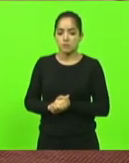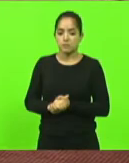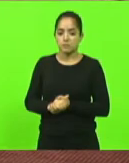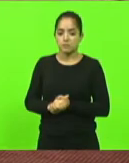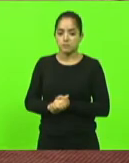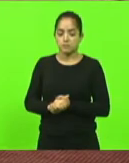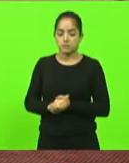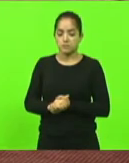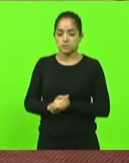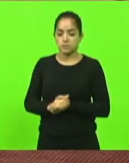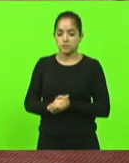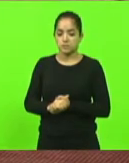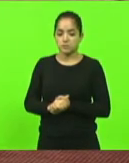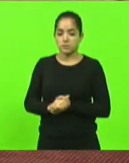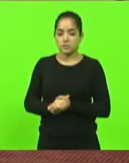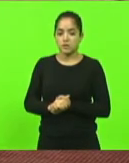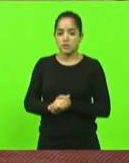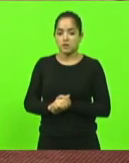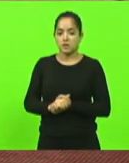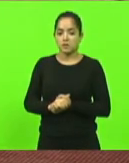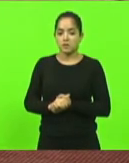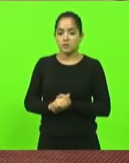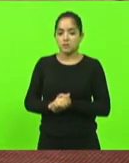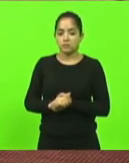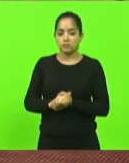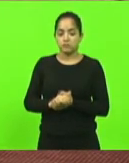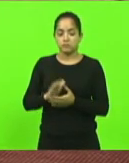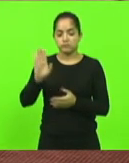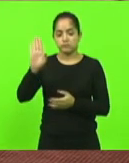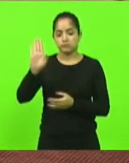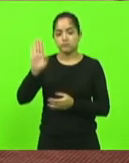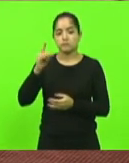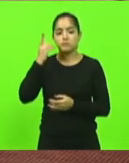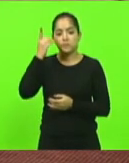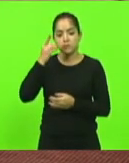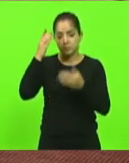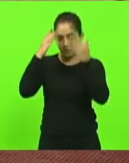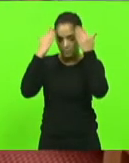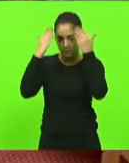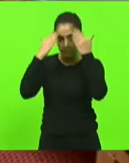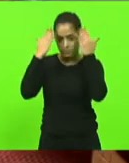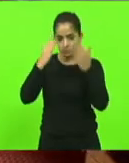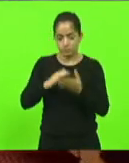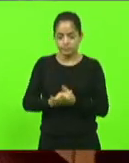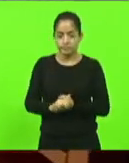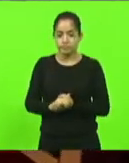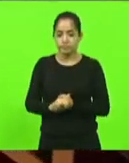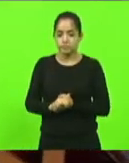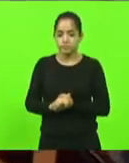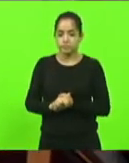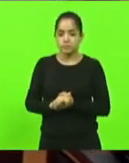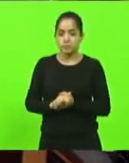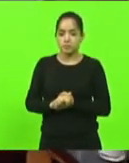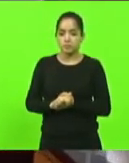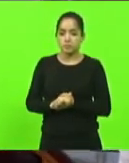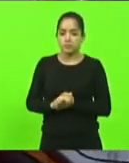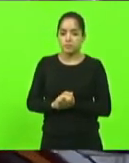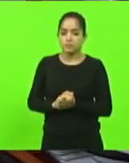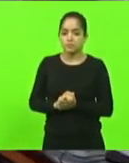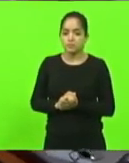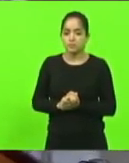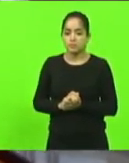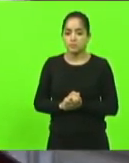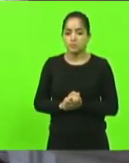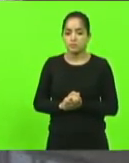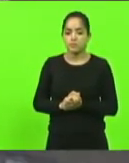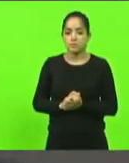Presidente, caminhamento de voto. Caminhamento de voto com a palavra do deputado José Milton Schaefer. Bem, tendo em vista que o